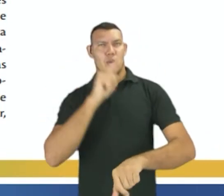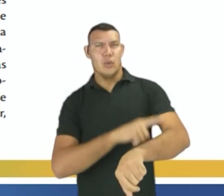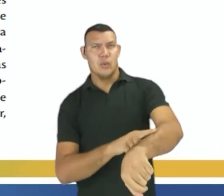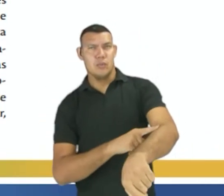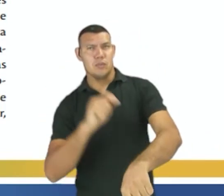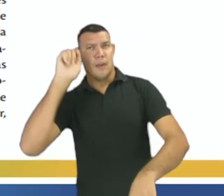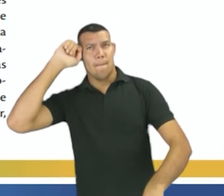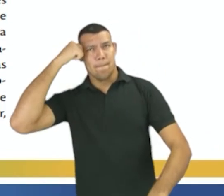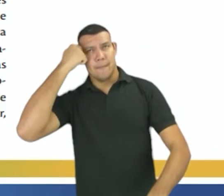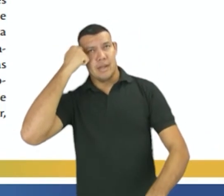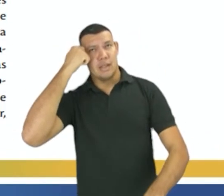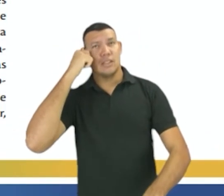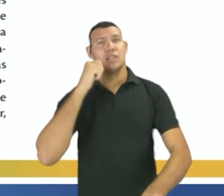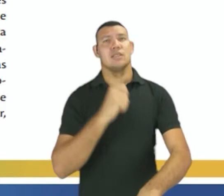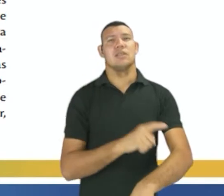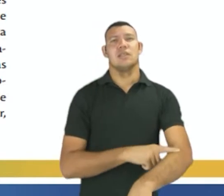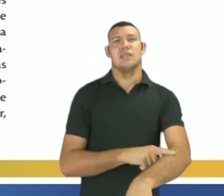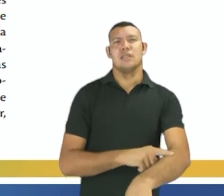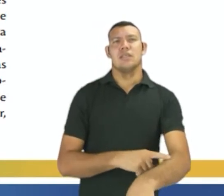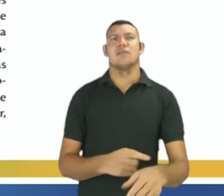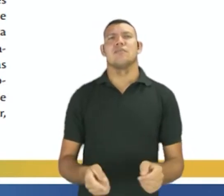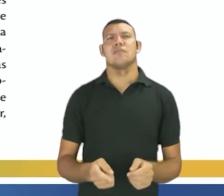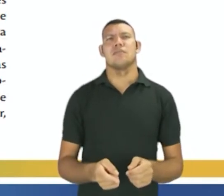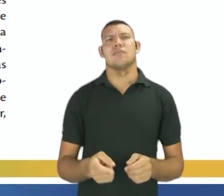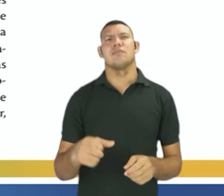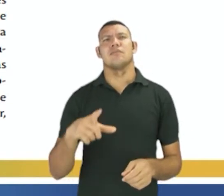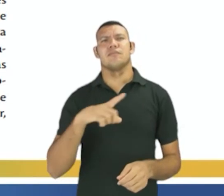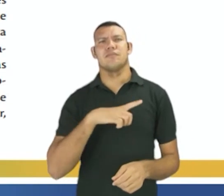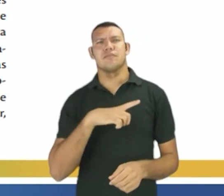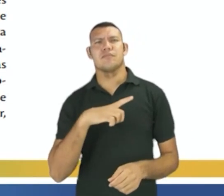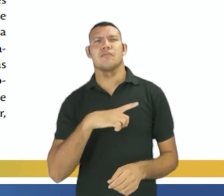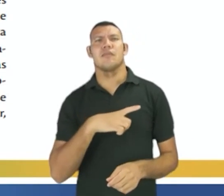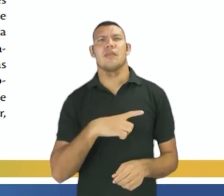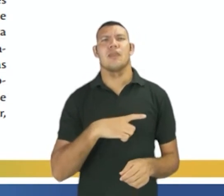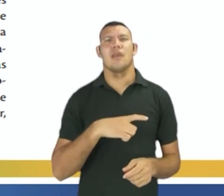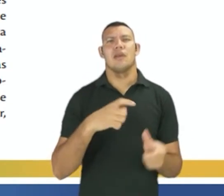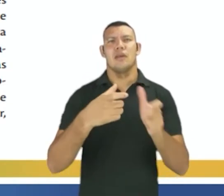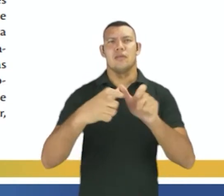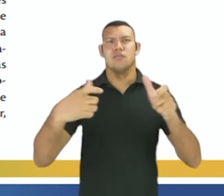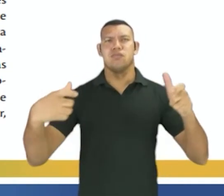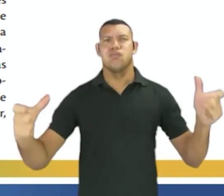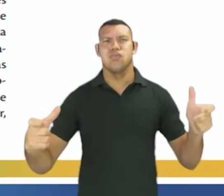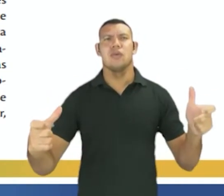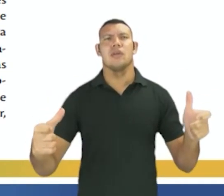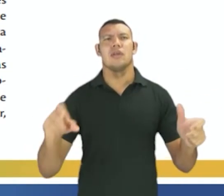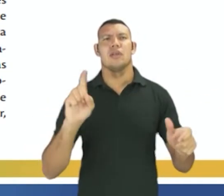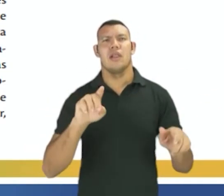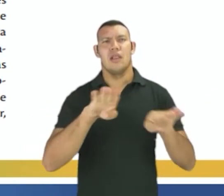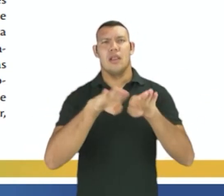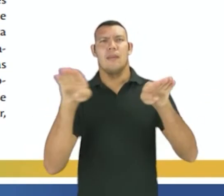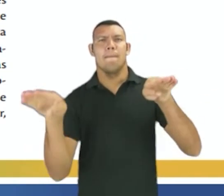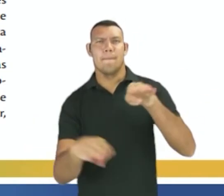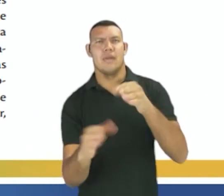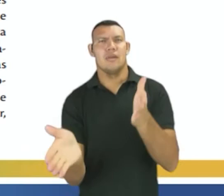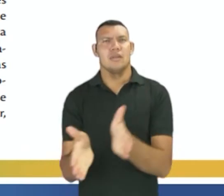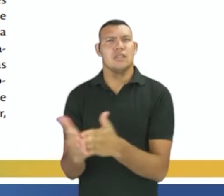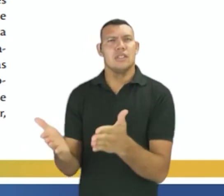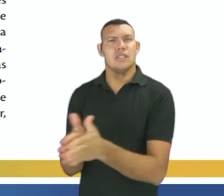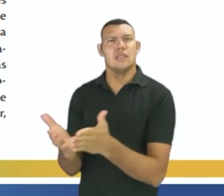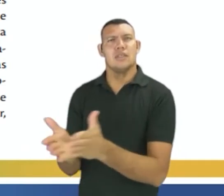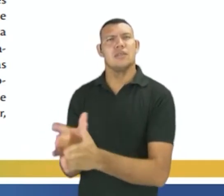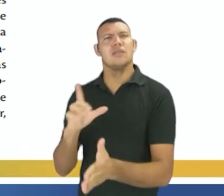raça branca. Em relação aos indicadores educacionais, embora tenha havido melhora, as desigualdades entre esses dois grupos